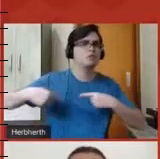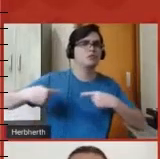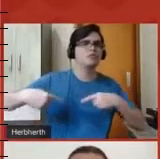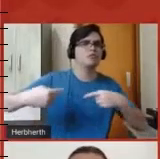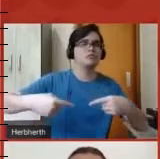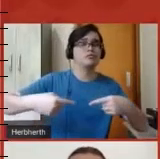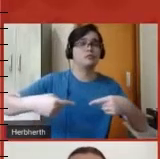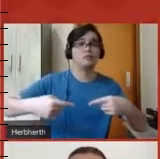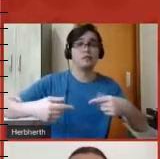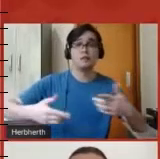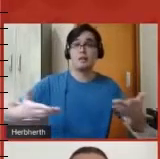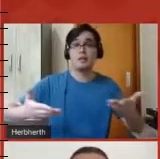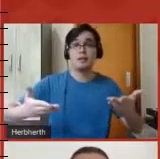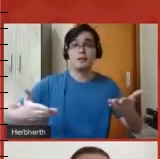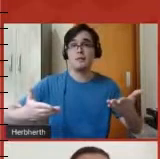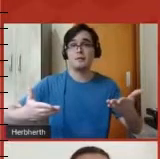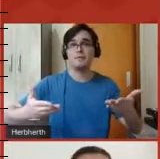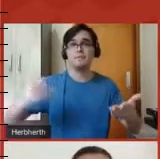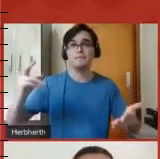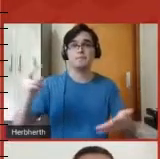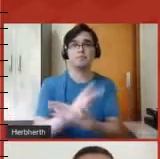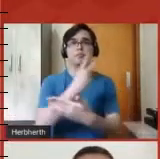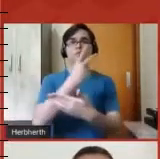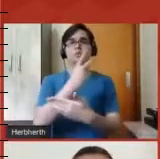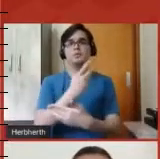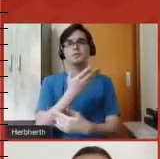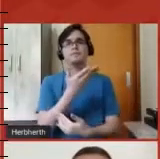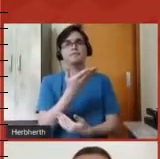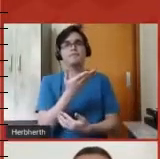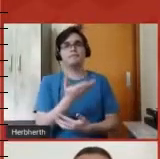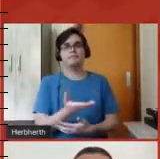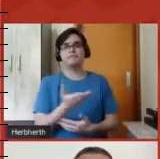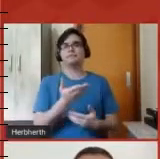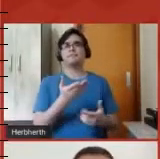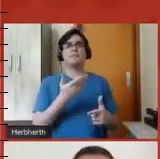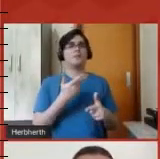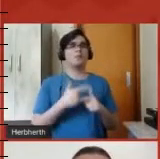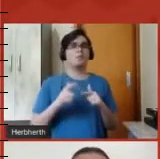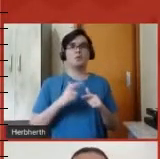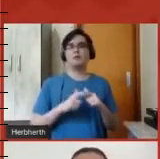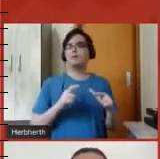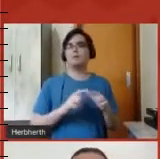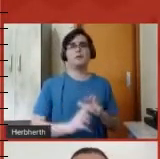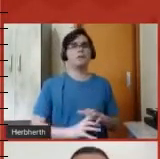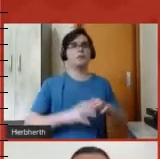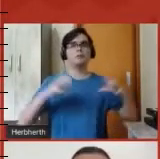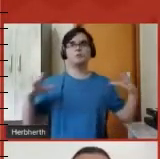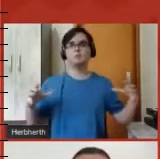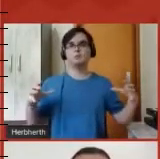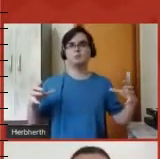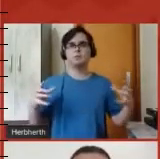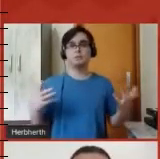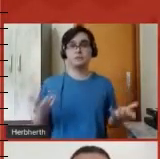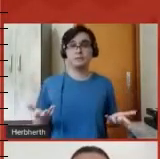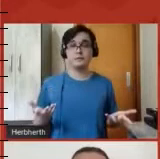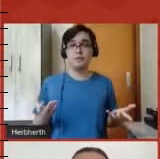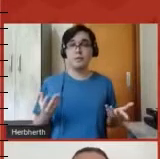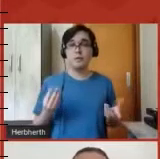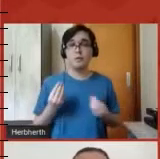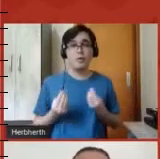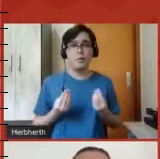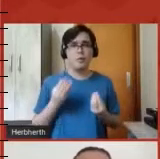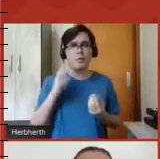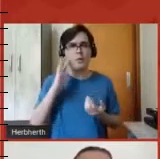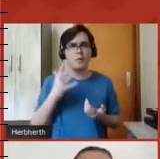de repente, nesse cenário, isso tomou uma proporção ainda maior. O que fazer? Como fazer